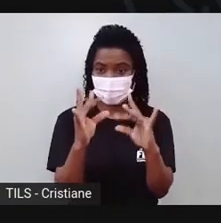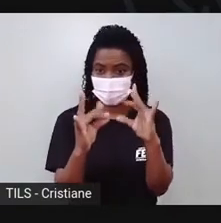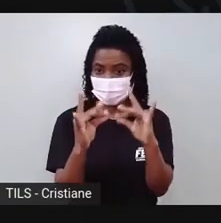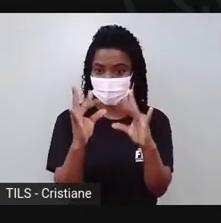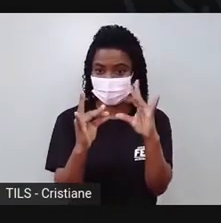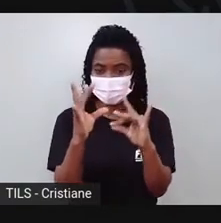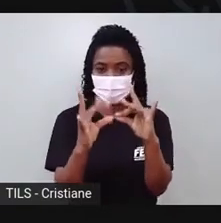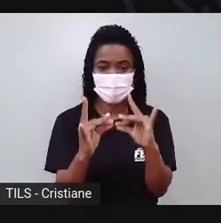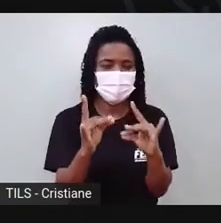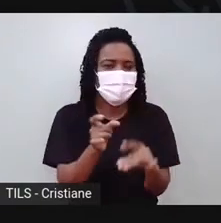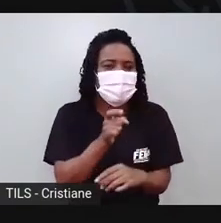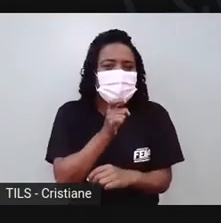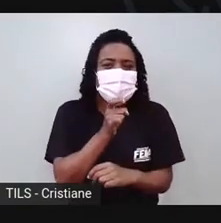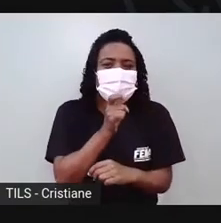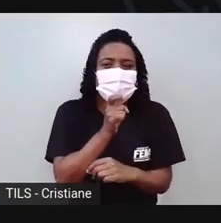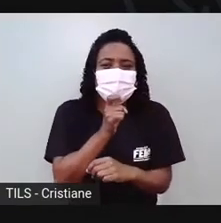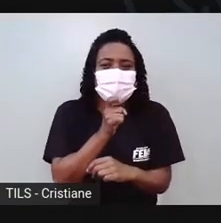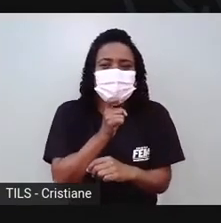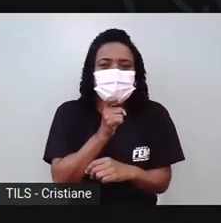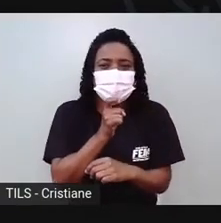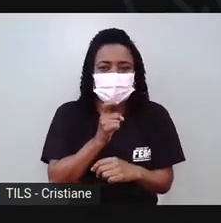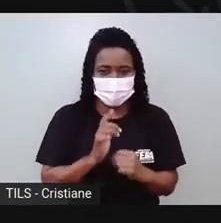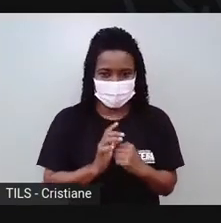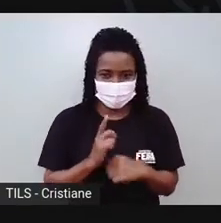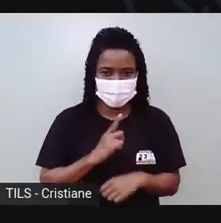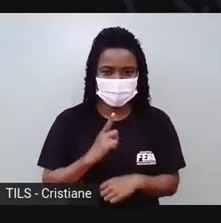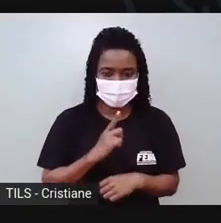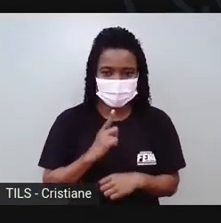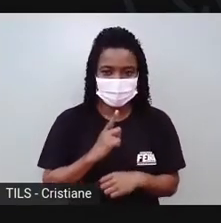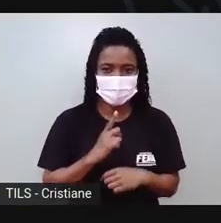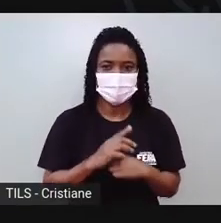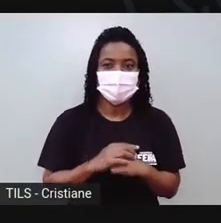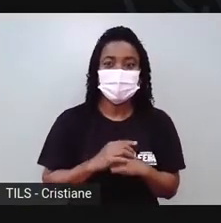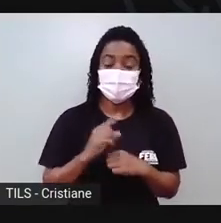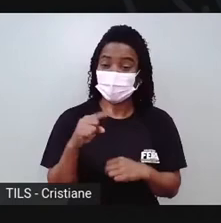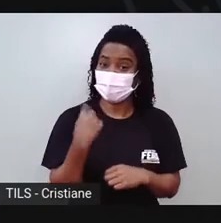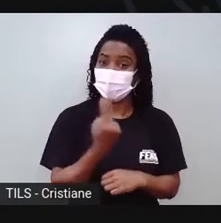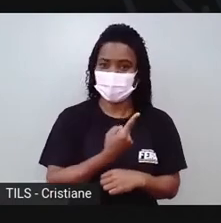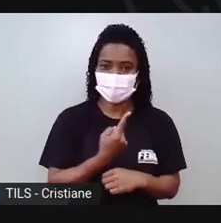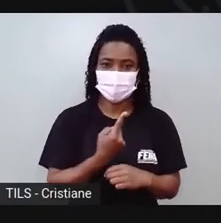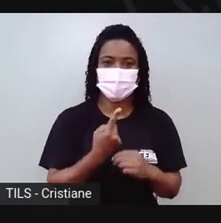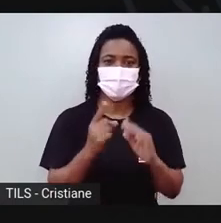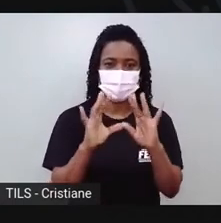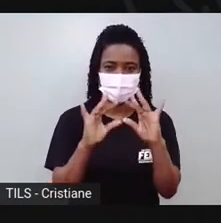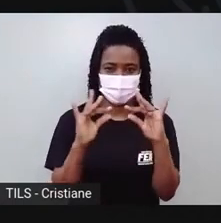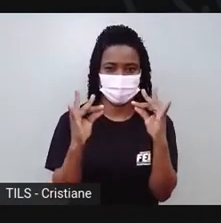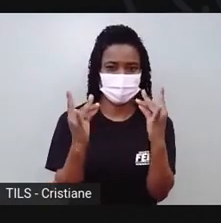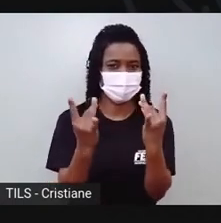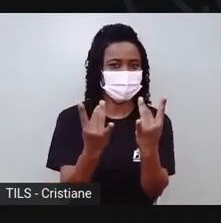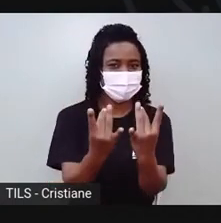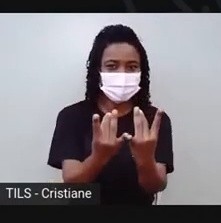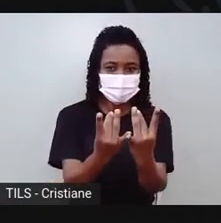molhadinha. Aí, pra gente trabalhar a argila, a gente vai ter que